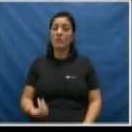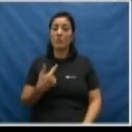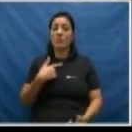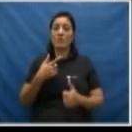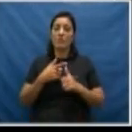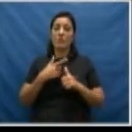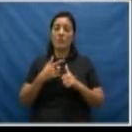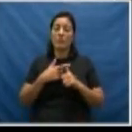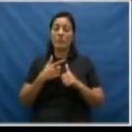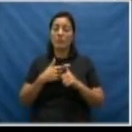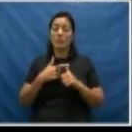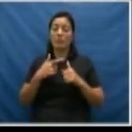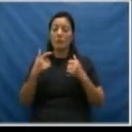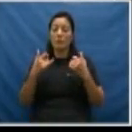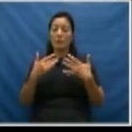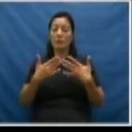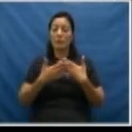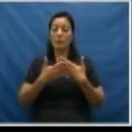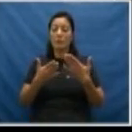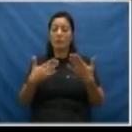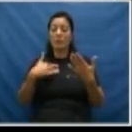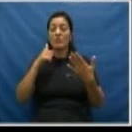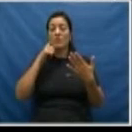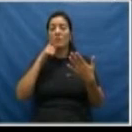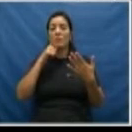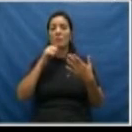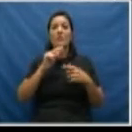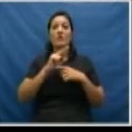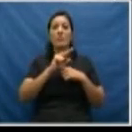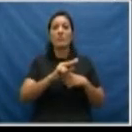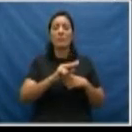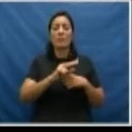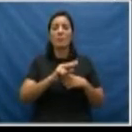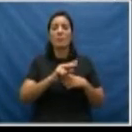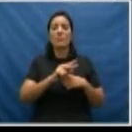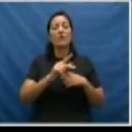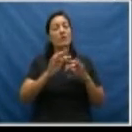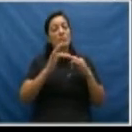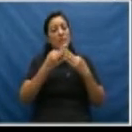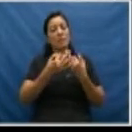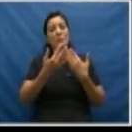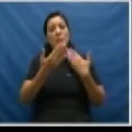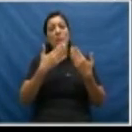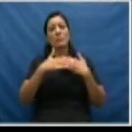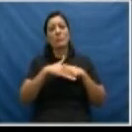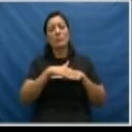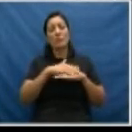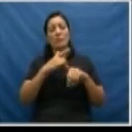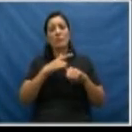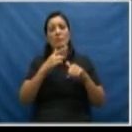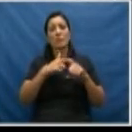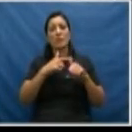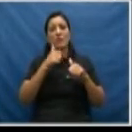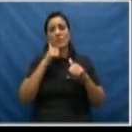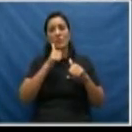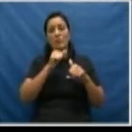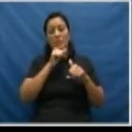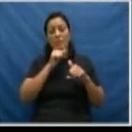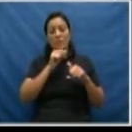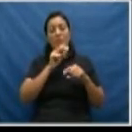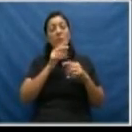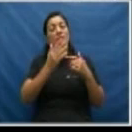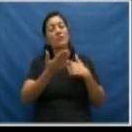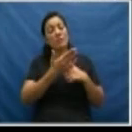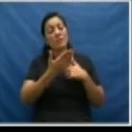estatísticas todas mostram que a mulher procura um familiar. E primeiramente a mãe para pedir